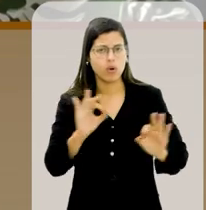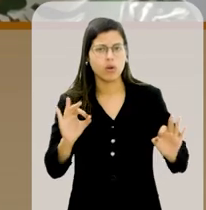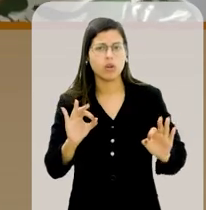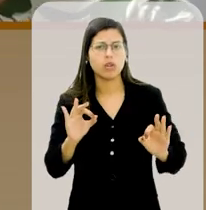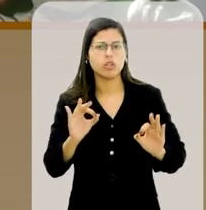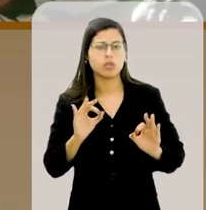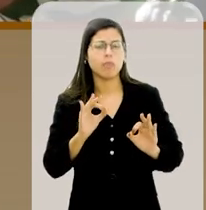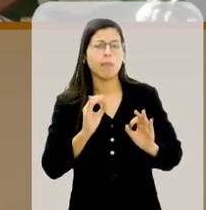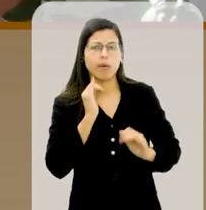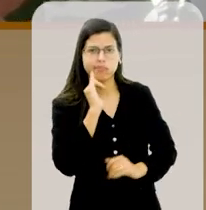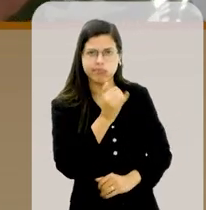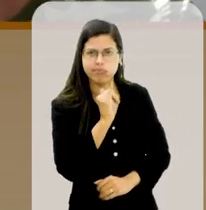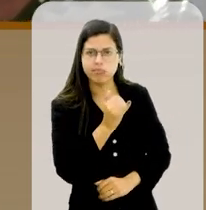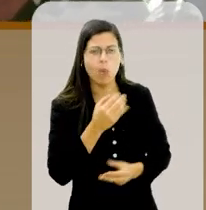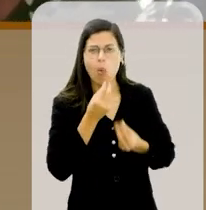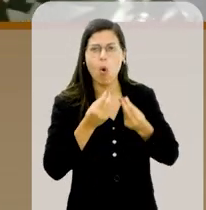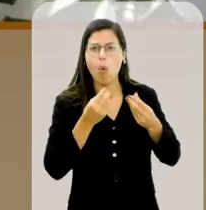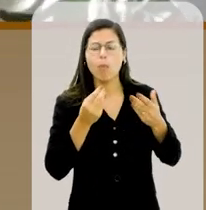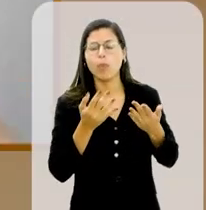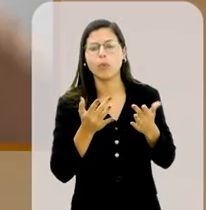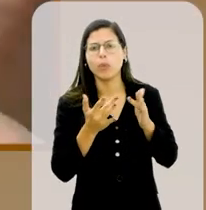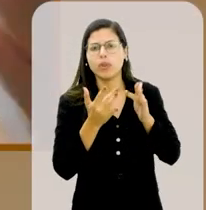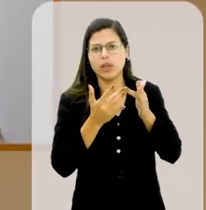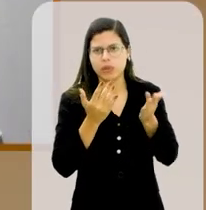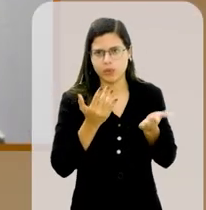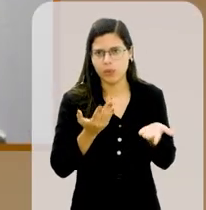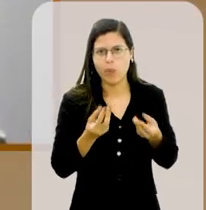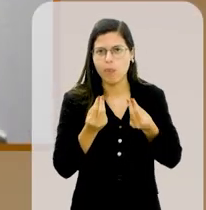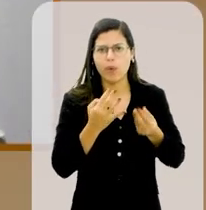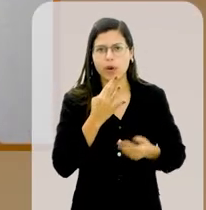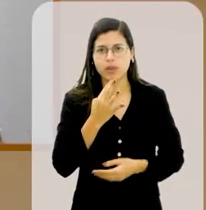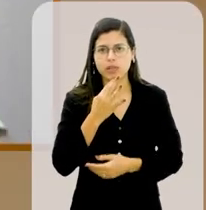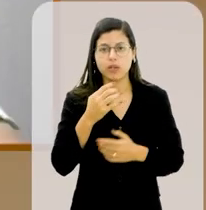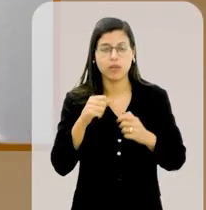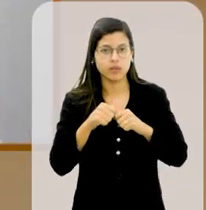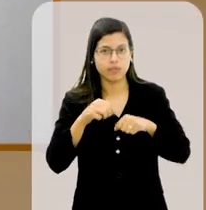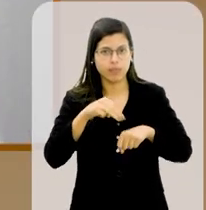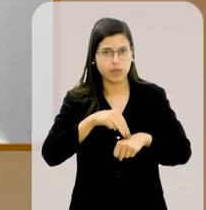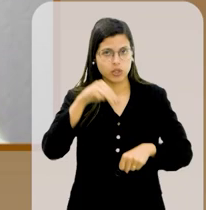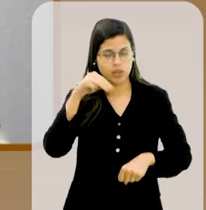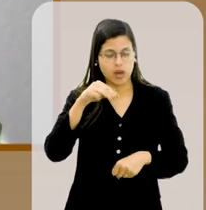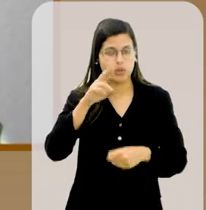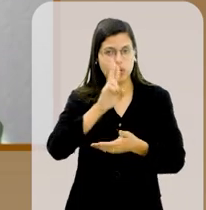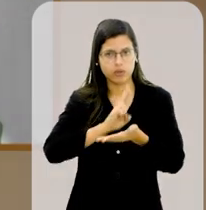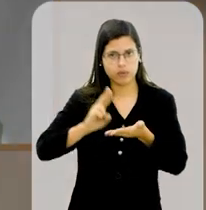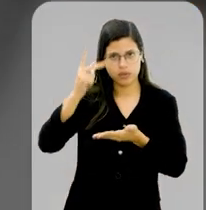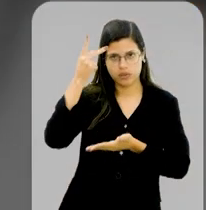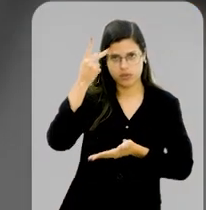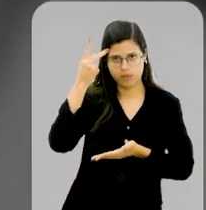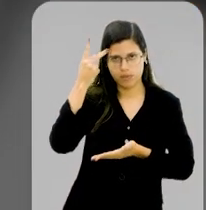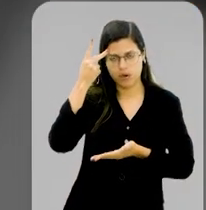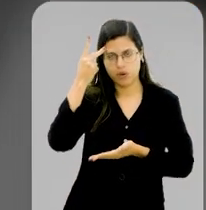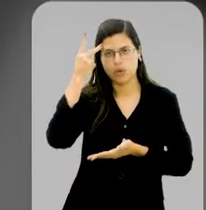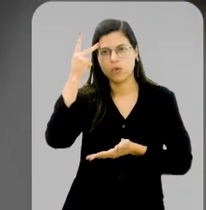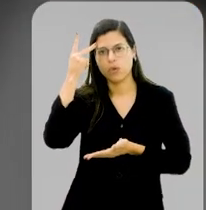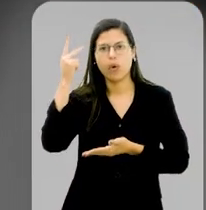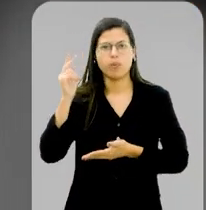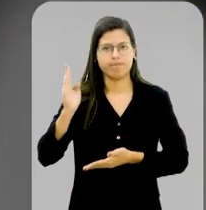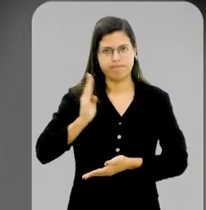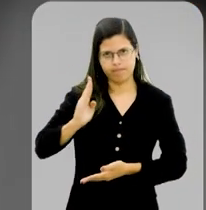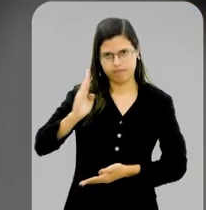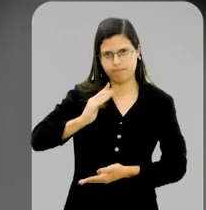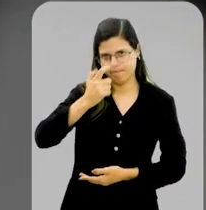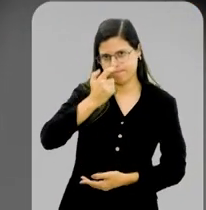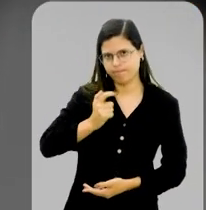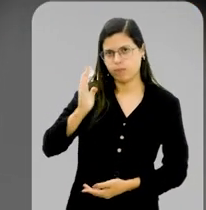para contar como eu o conheci. Eu fui fazer mestrado na Universidade de São Paulo, eu era